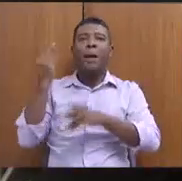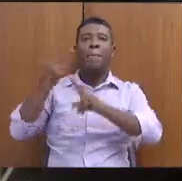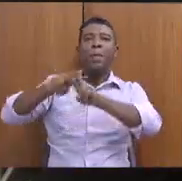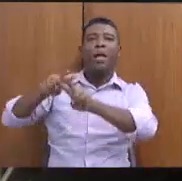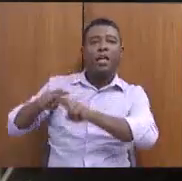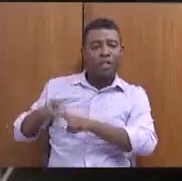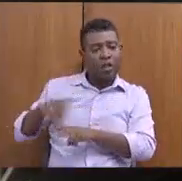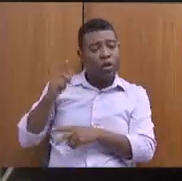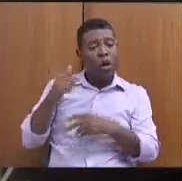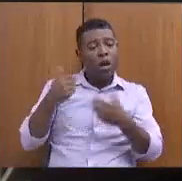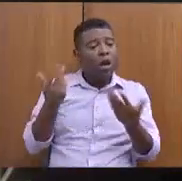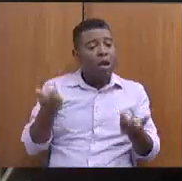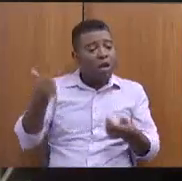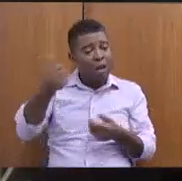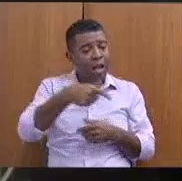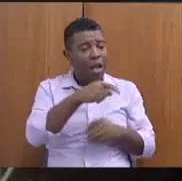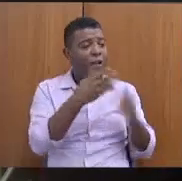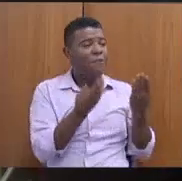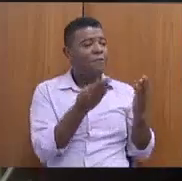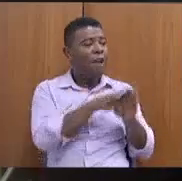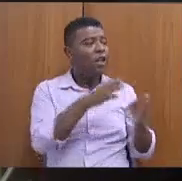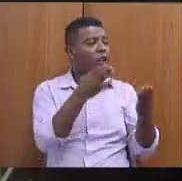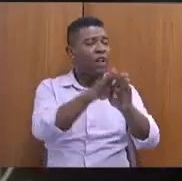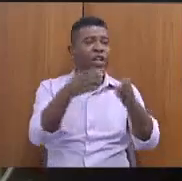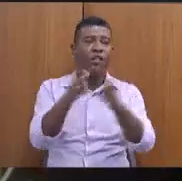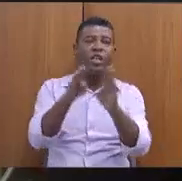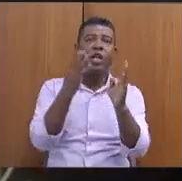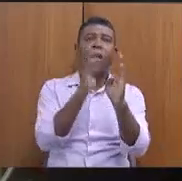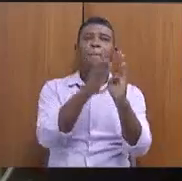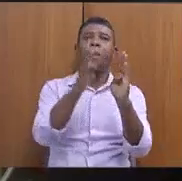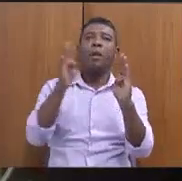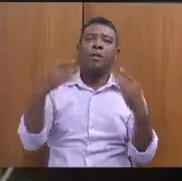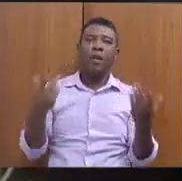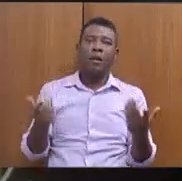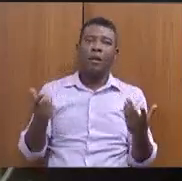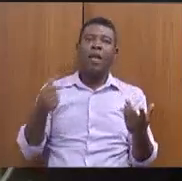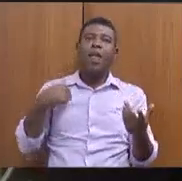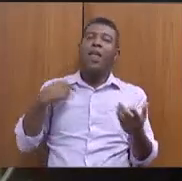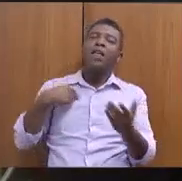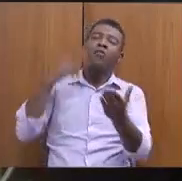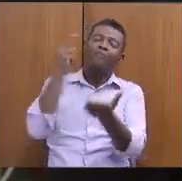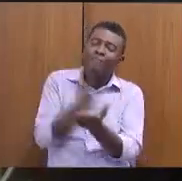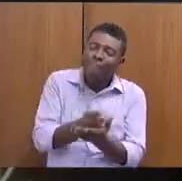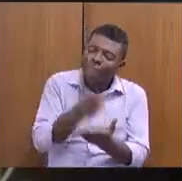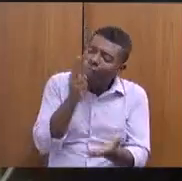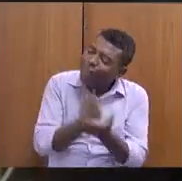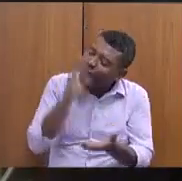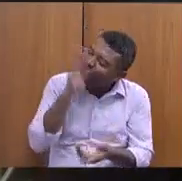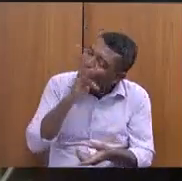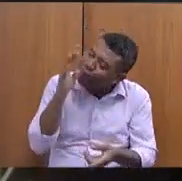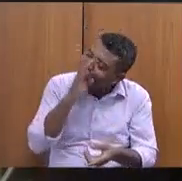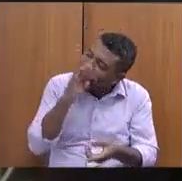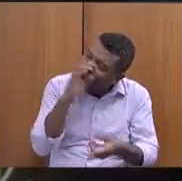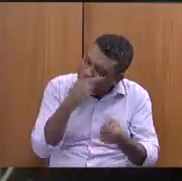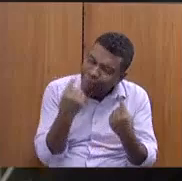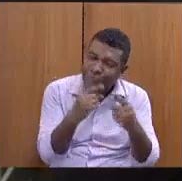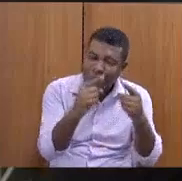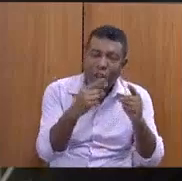toda a sociedade. Eu vou persistir debatendo o orçamento, porque o crédito